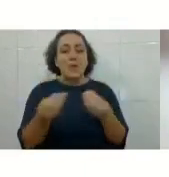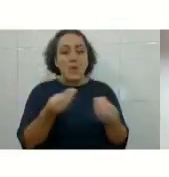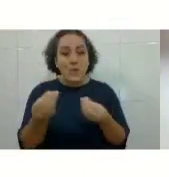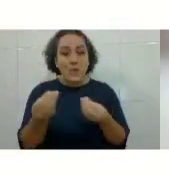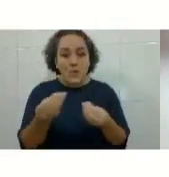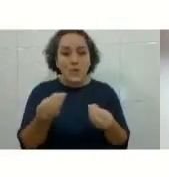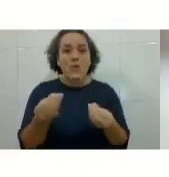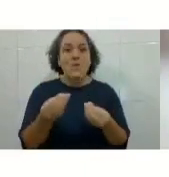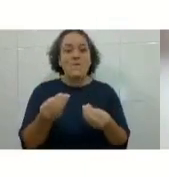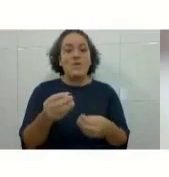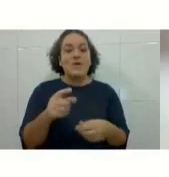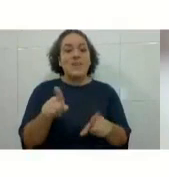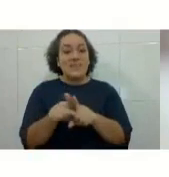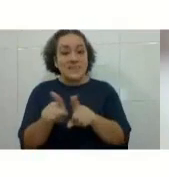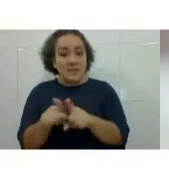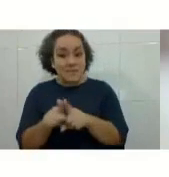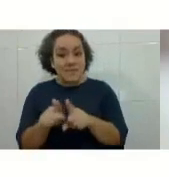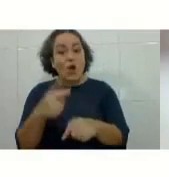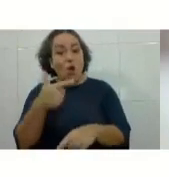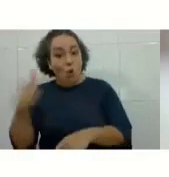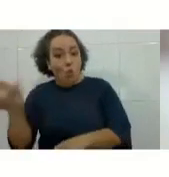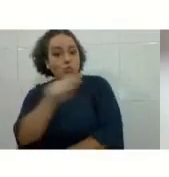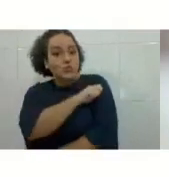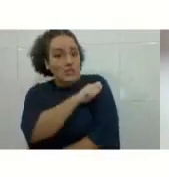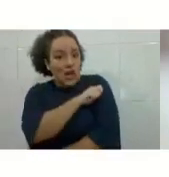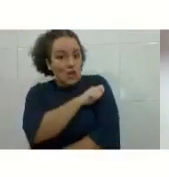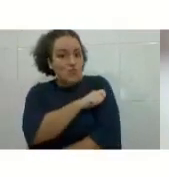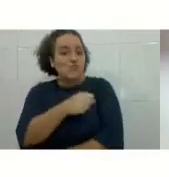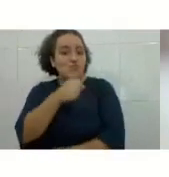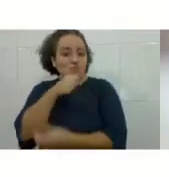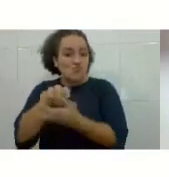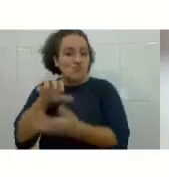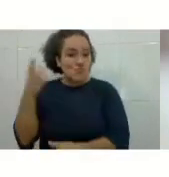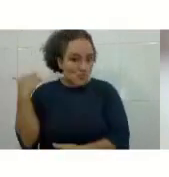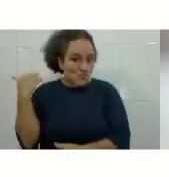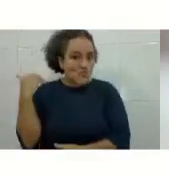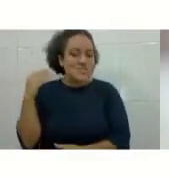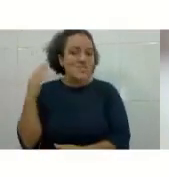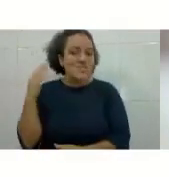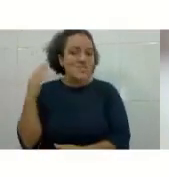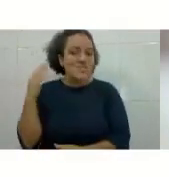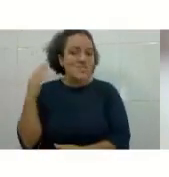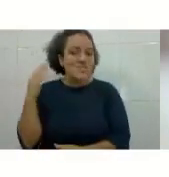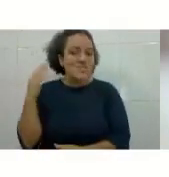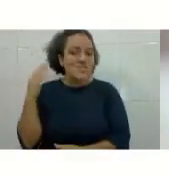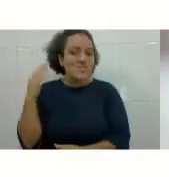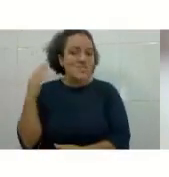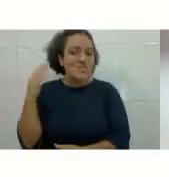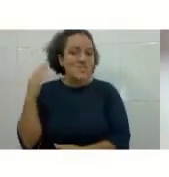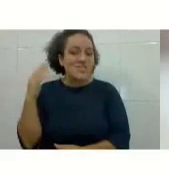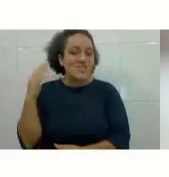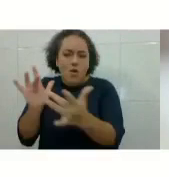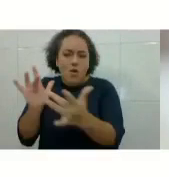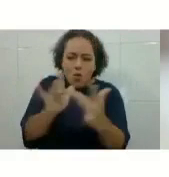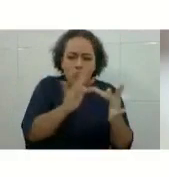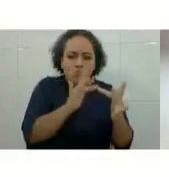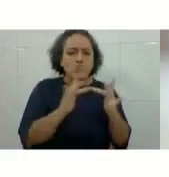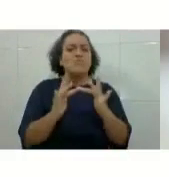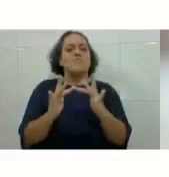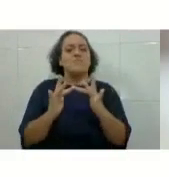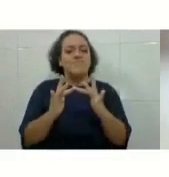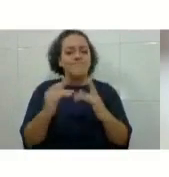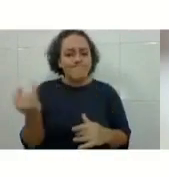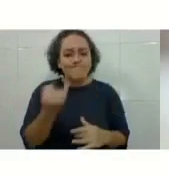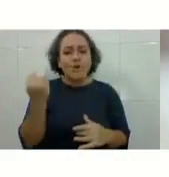também vão acolher vocês de braços abertos. Então, façam a rede de contato de vocês, façam a rede de trabalho de vocês,